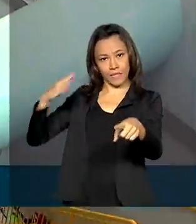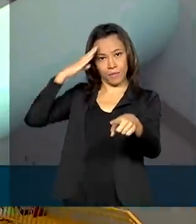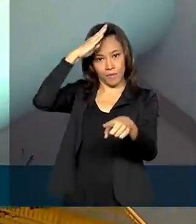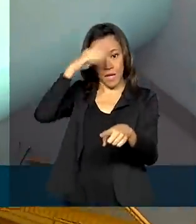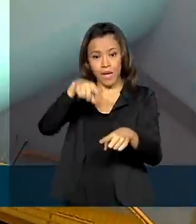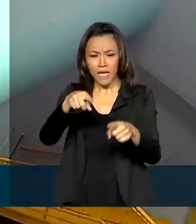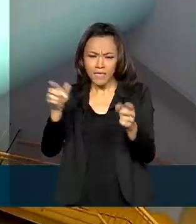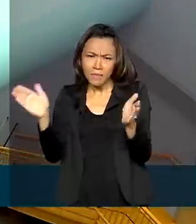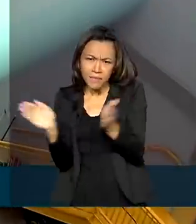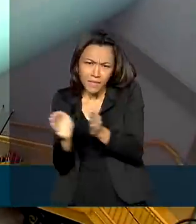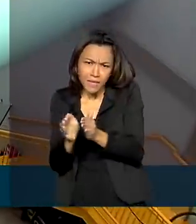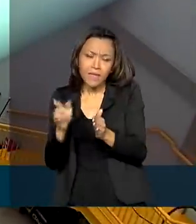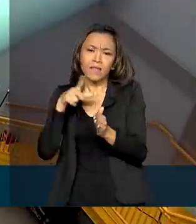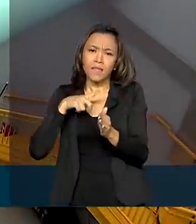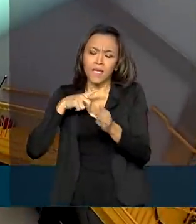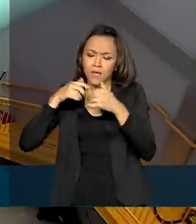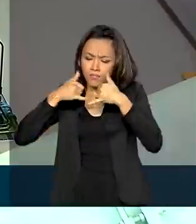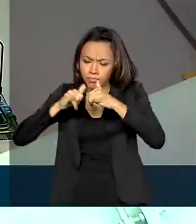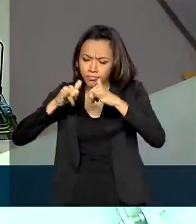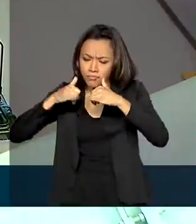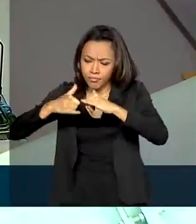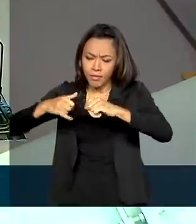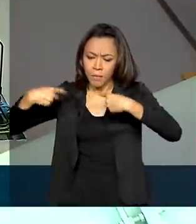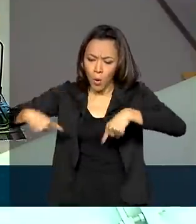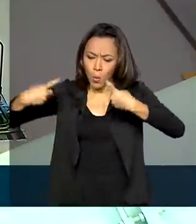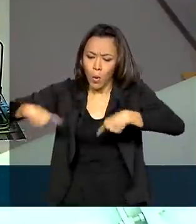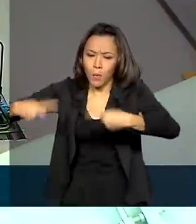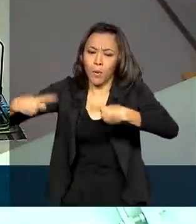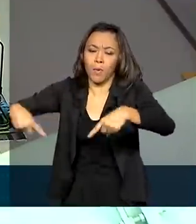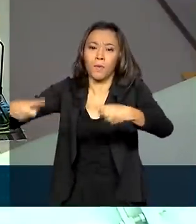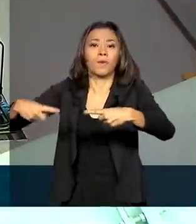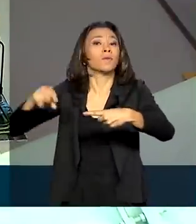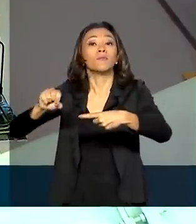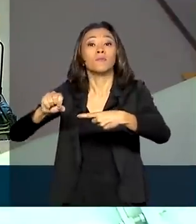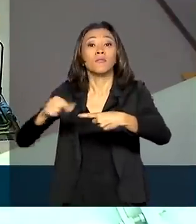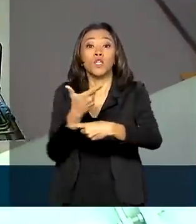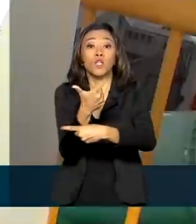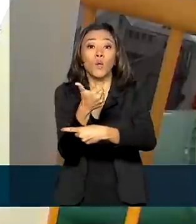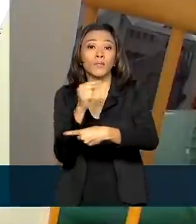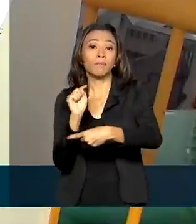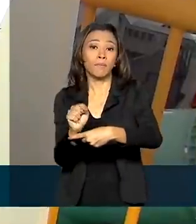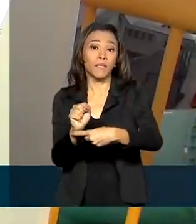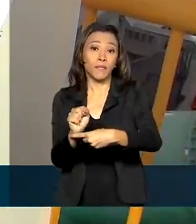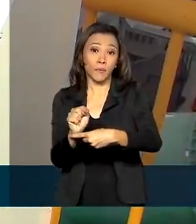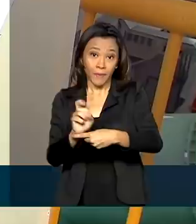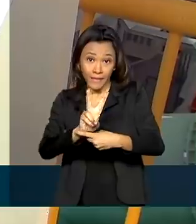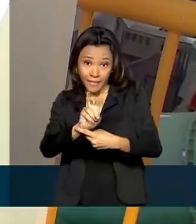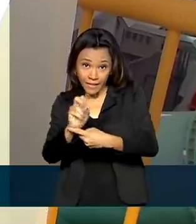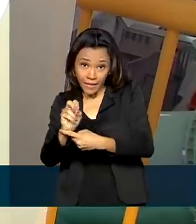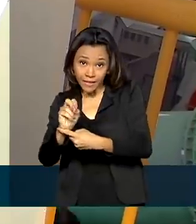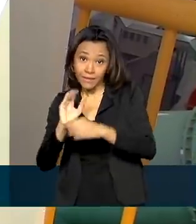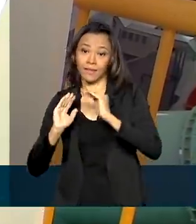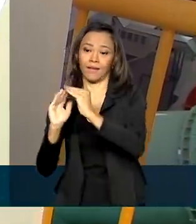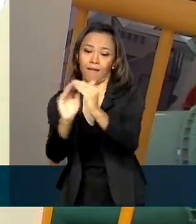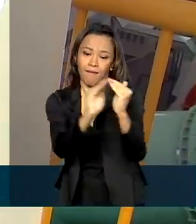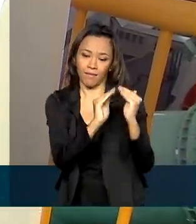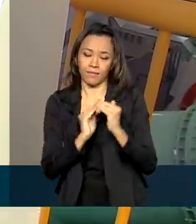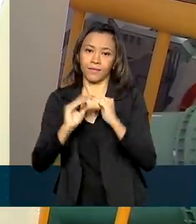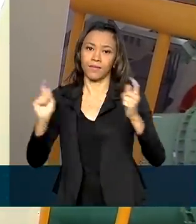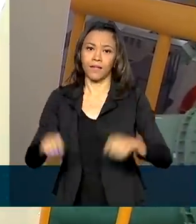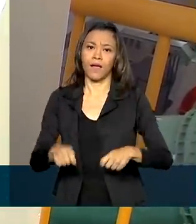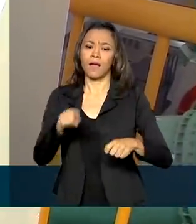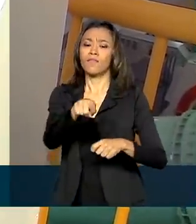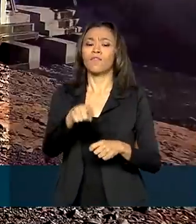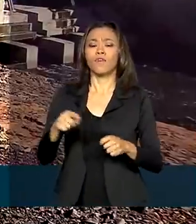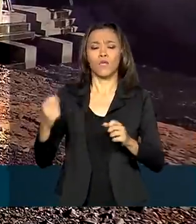porte tem capacidade de gerar energia elétrica equivalente ao abastecimento de 12 mil e 500 residências. Foi construída